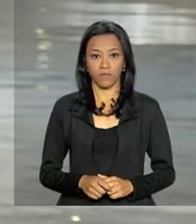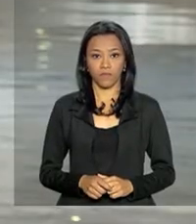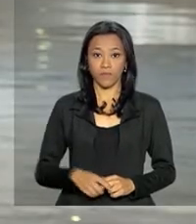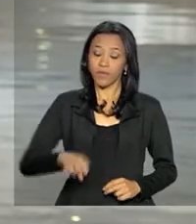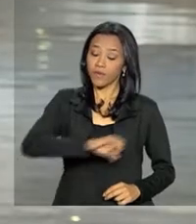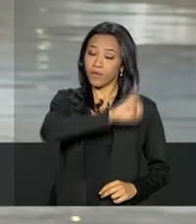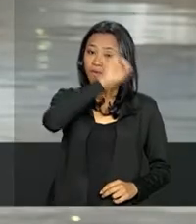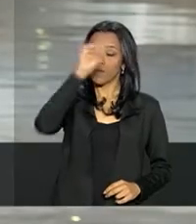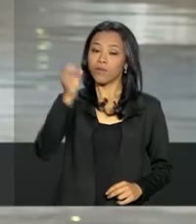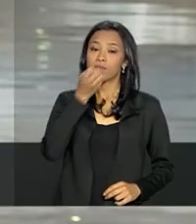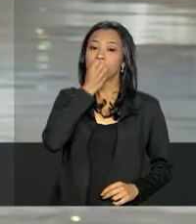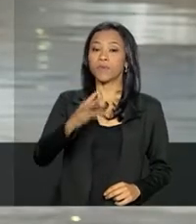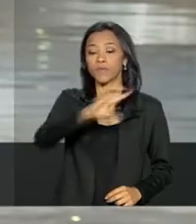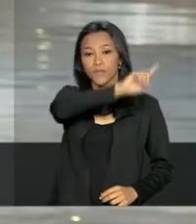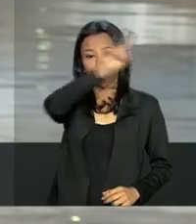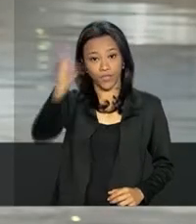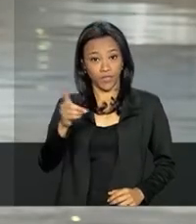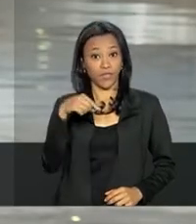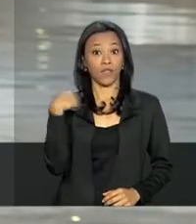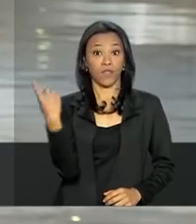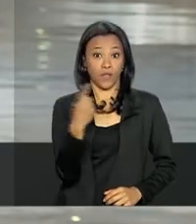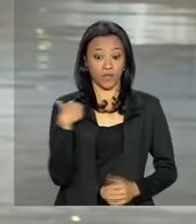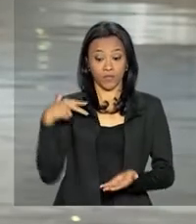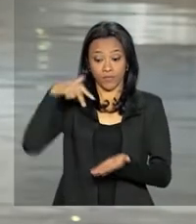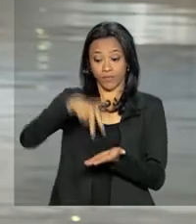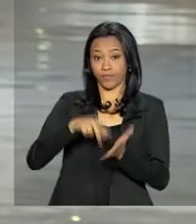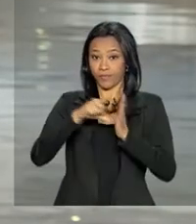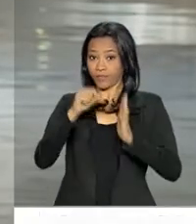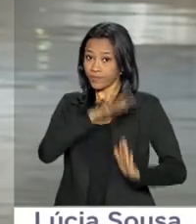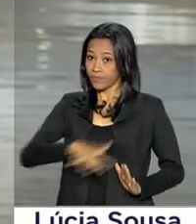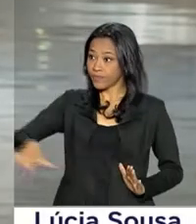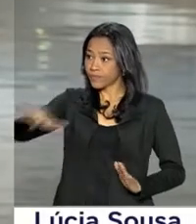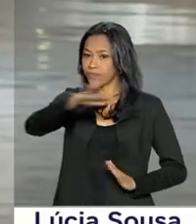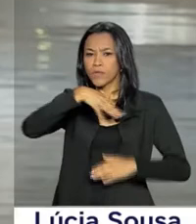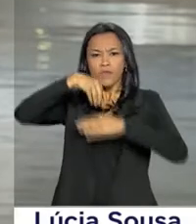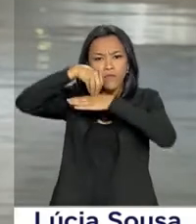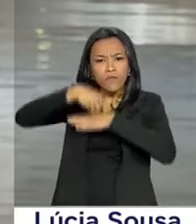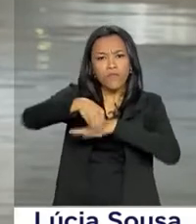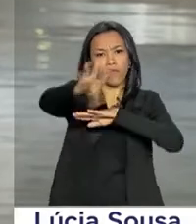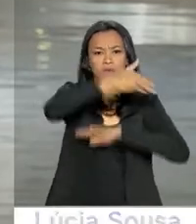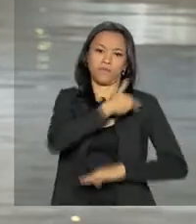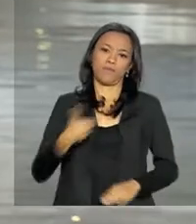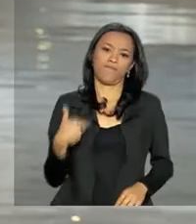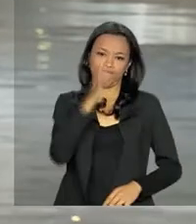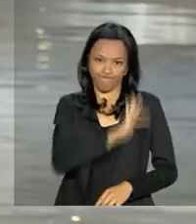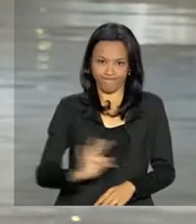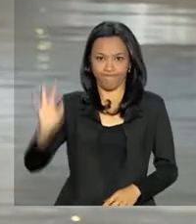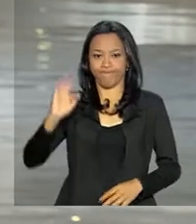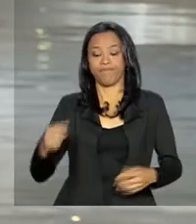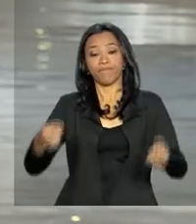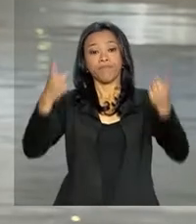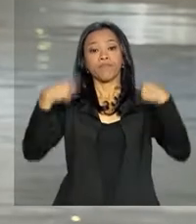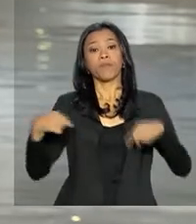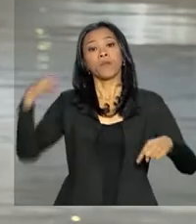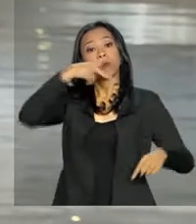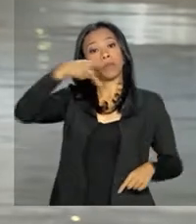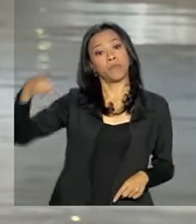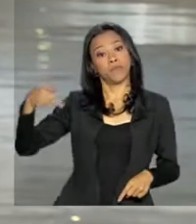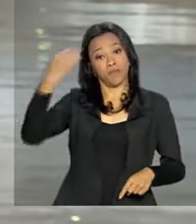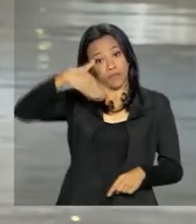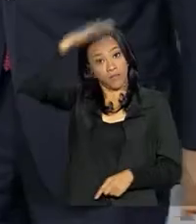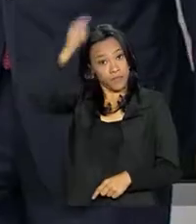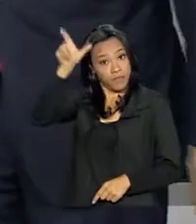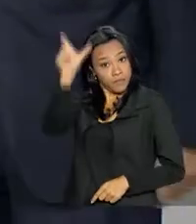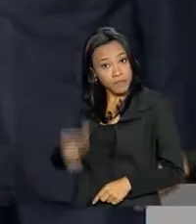Olá, bom dia. Falamos ao vivo do Palácio do Planalto com as informações do governo federal. O presidente Michel Temer assinou um